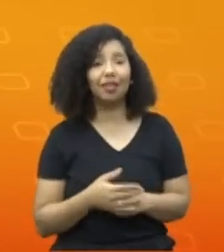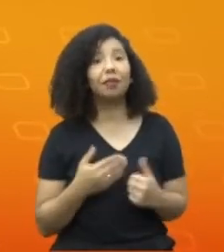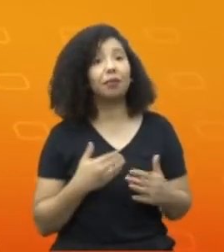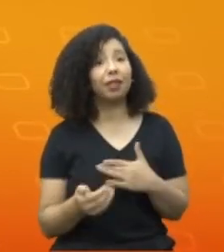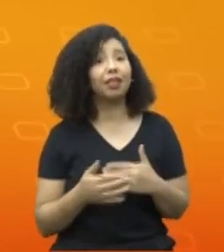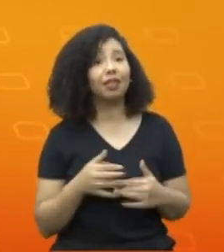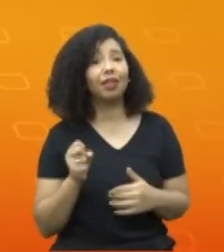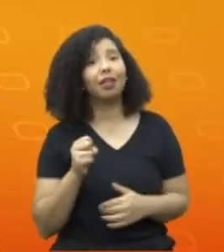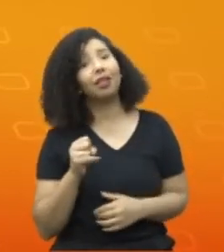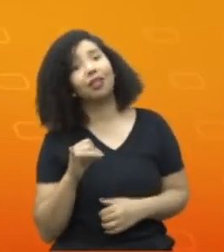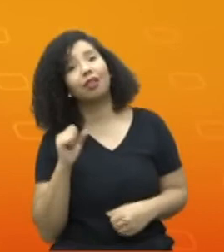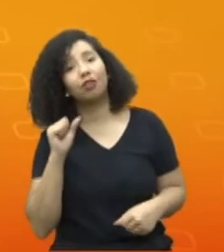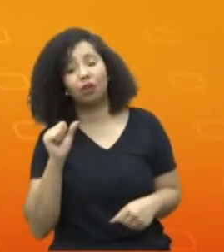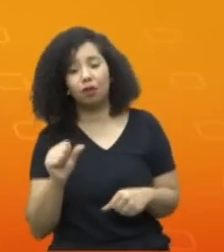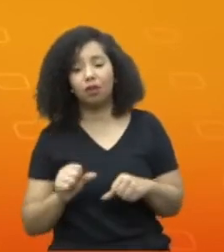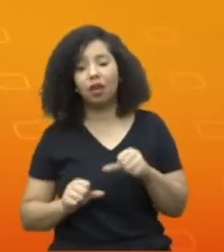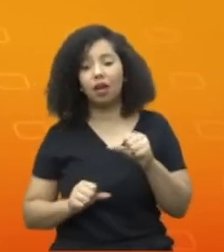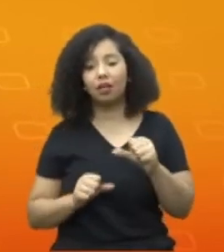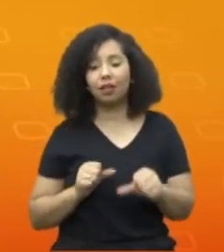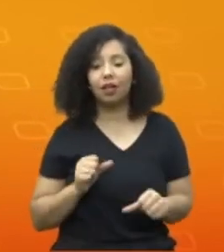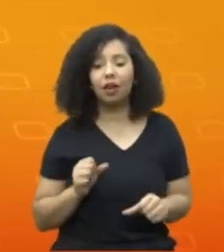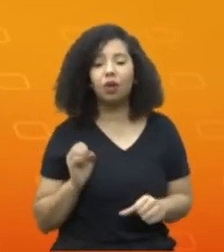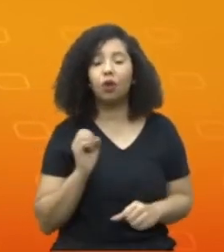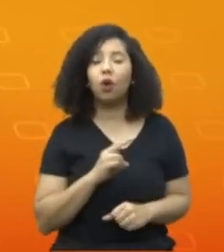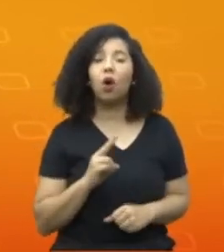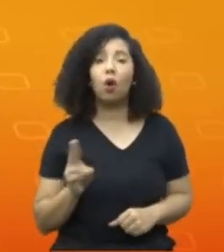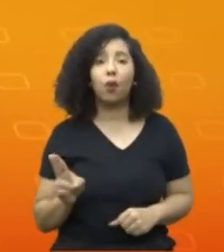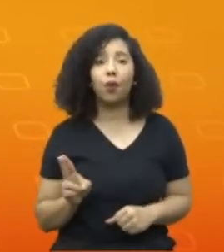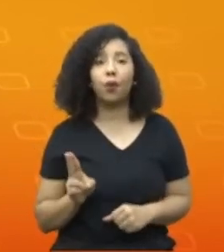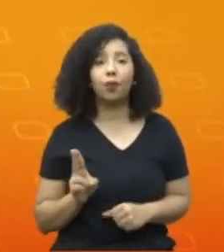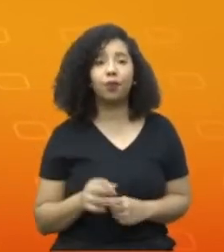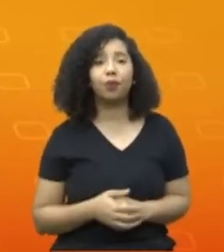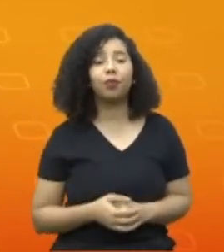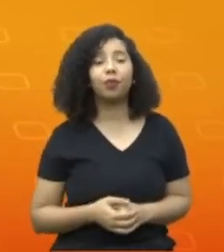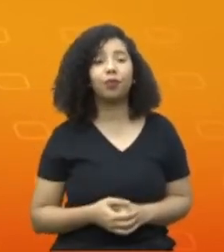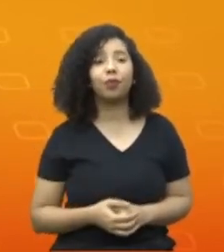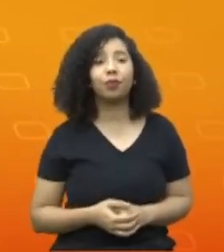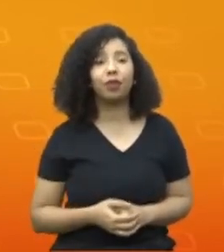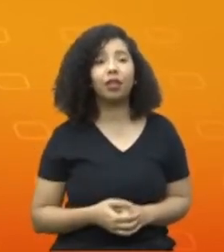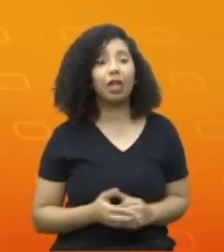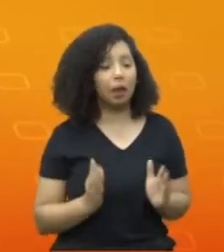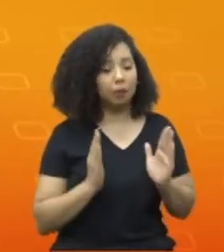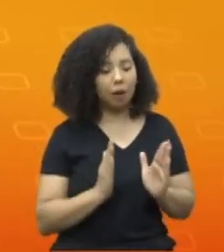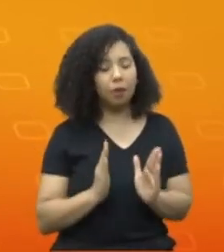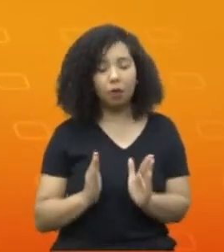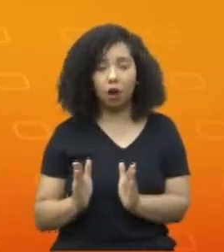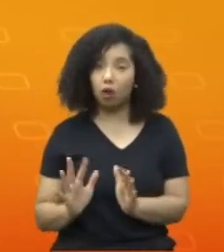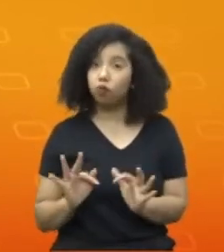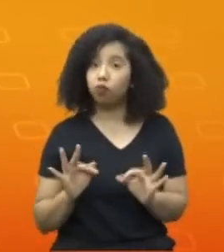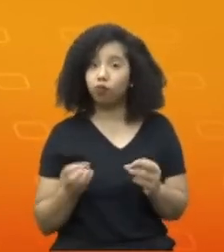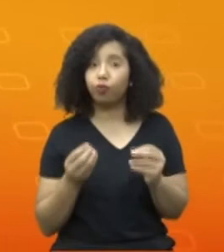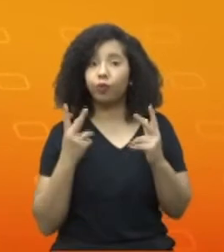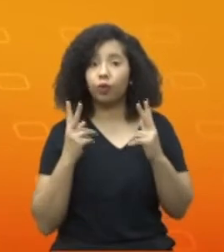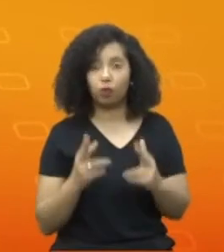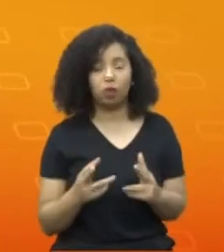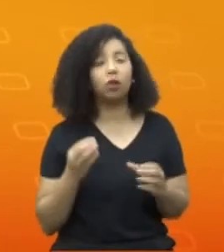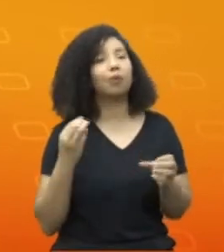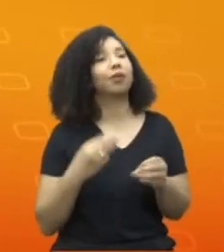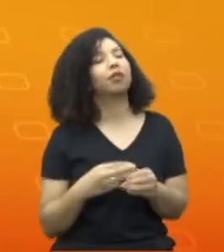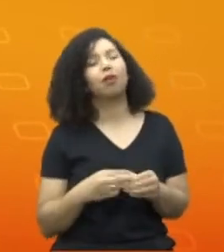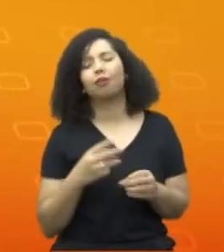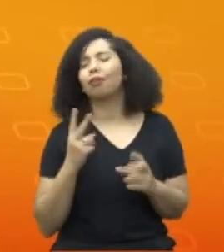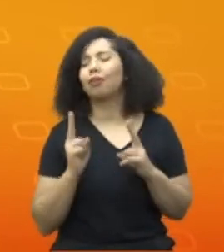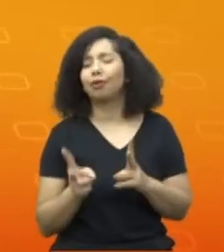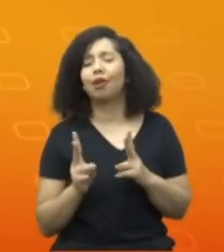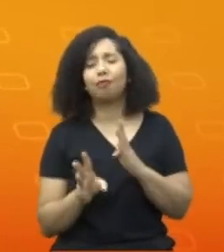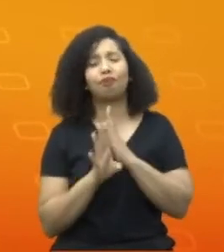processos de alteração de padronizações como a gente tem feito, o Ministério sempre esteve ao lado, sempre ajudou,